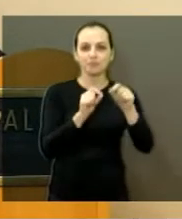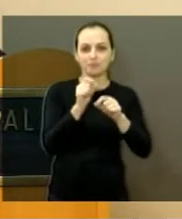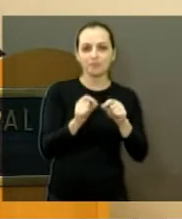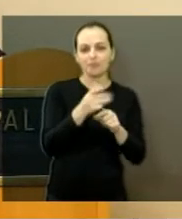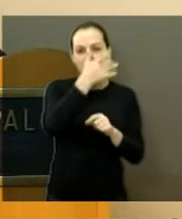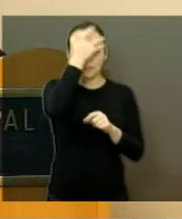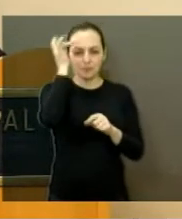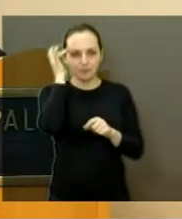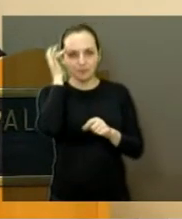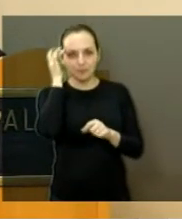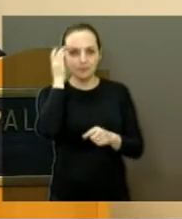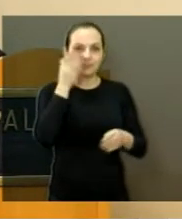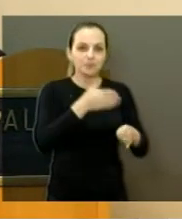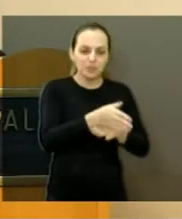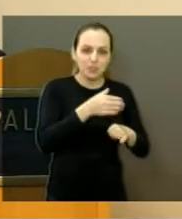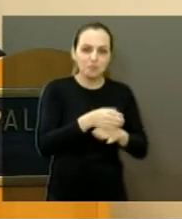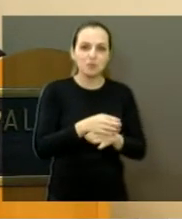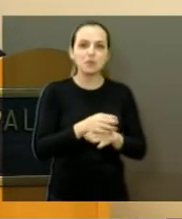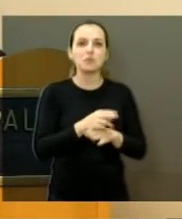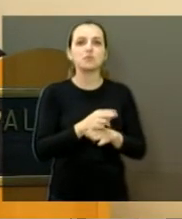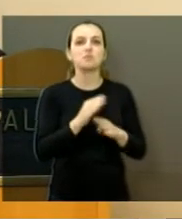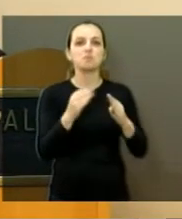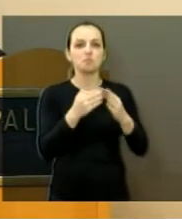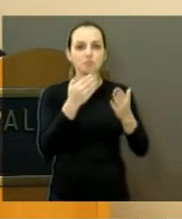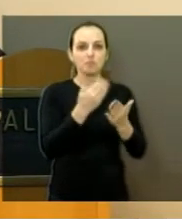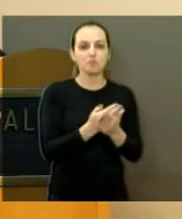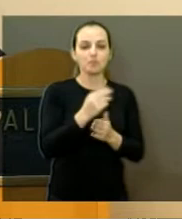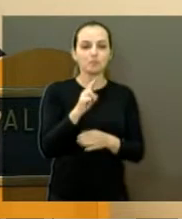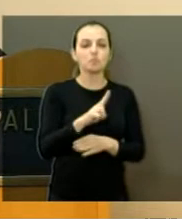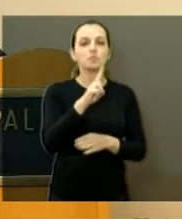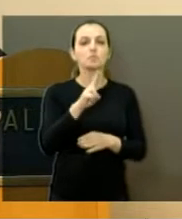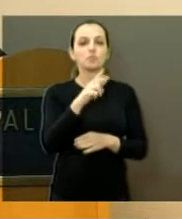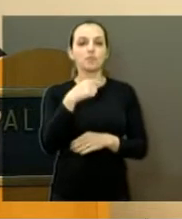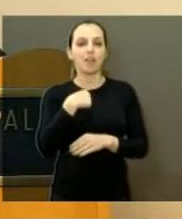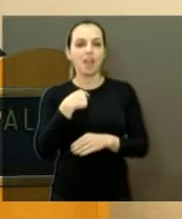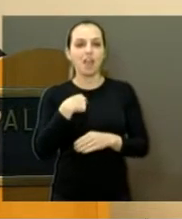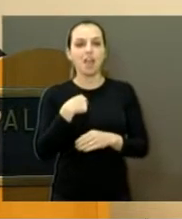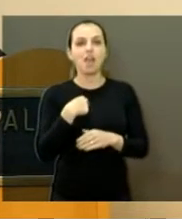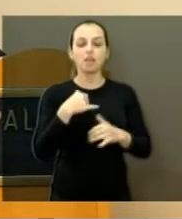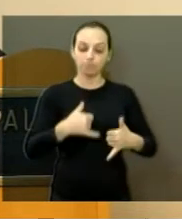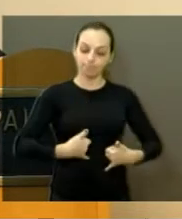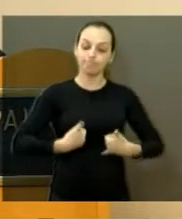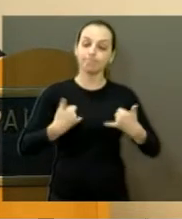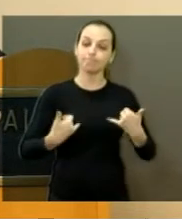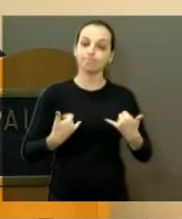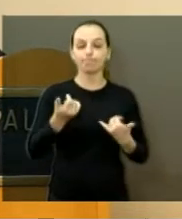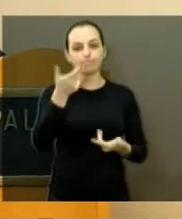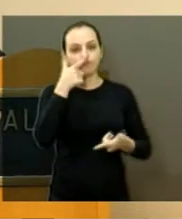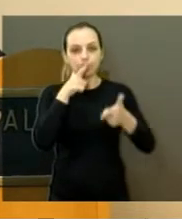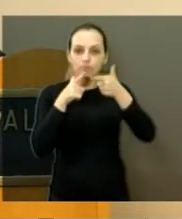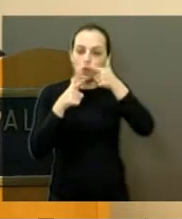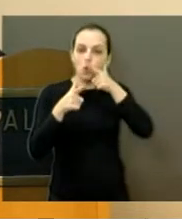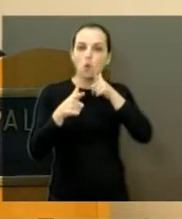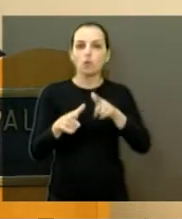usa a creche, usa a escola, não é? E ali eu fico muito honrado de nós ter ganhado essa